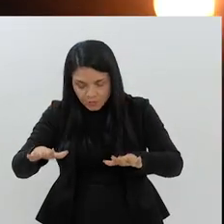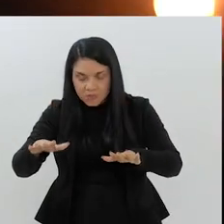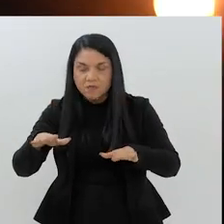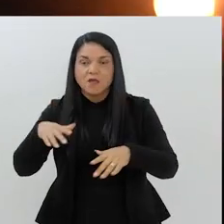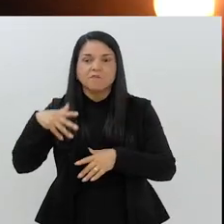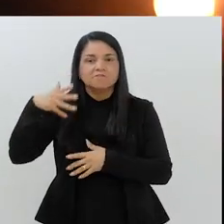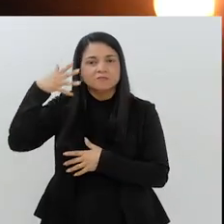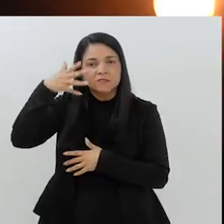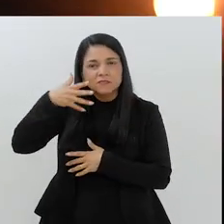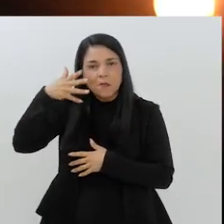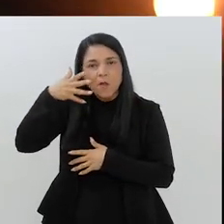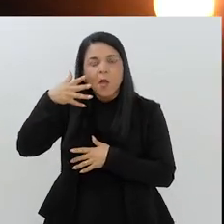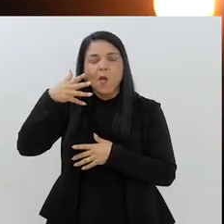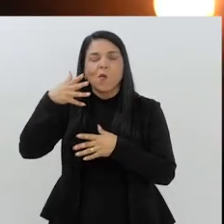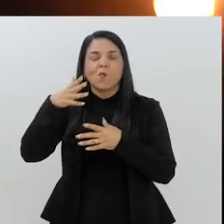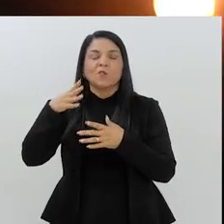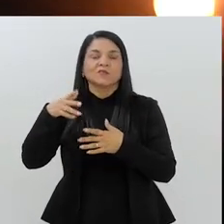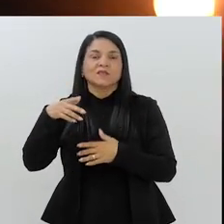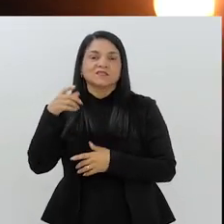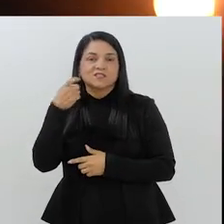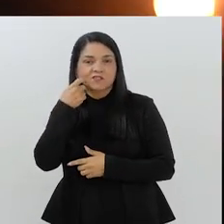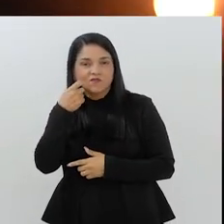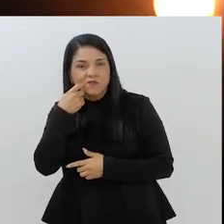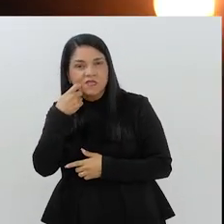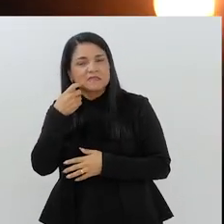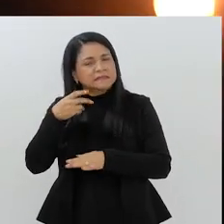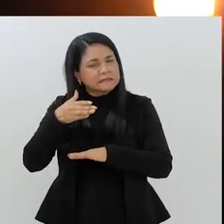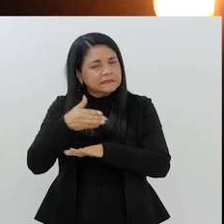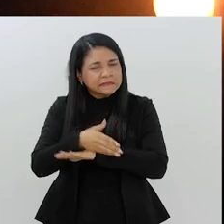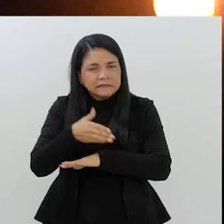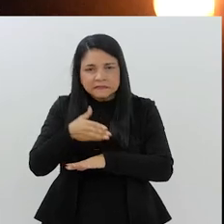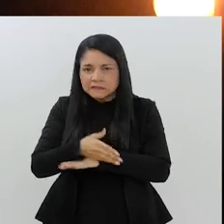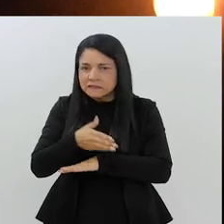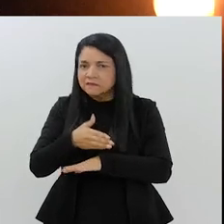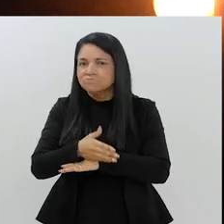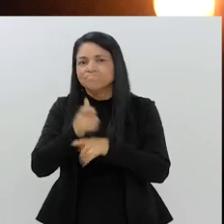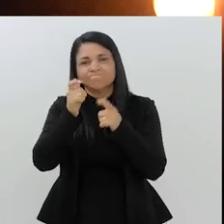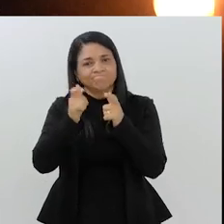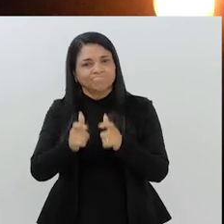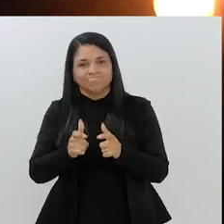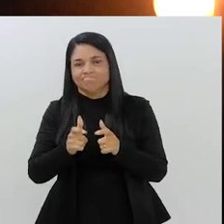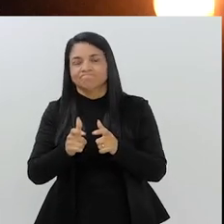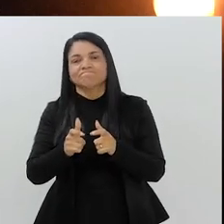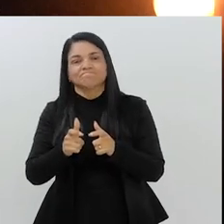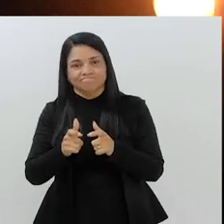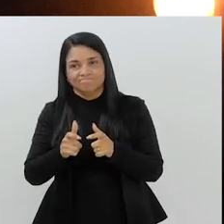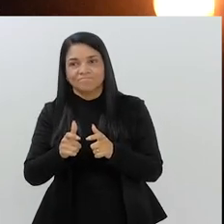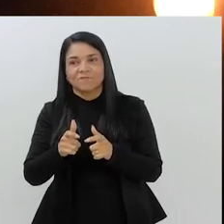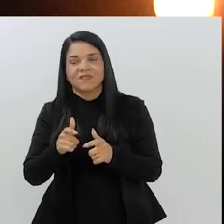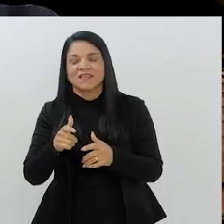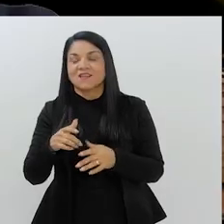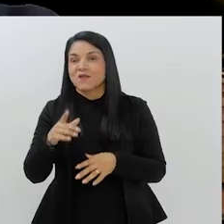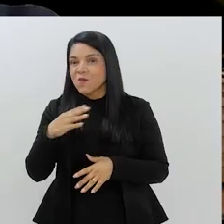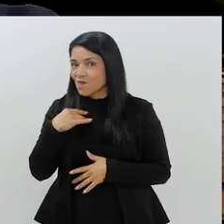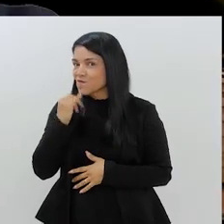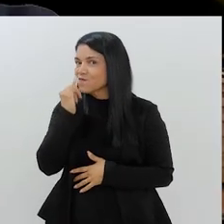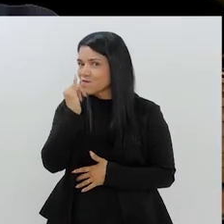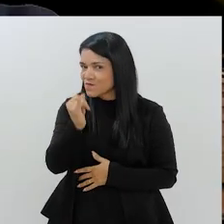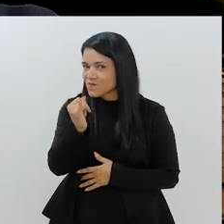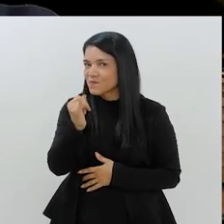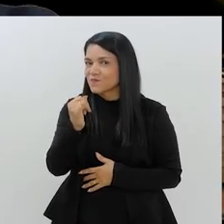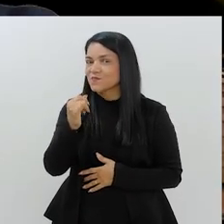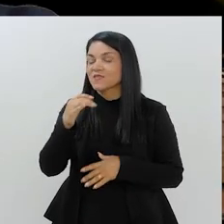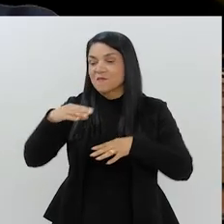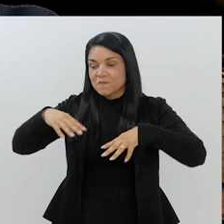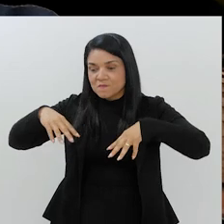assistir o sermão da sexta-feira. Então, é um local que é visitado constantemente. E eu queria dizer uma coisa a vocês, a mesquita